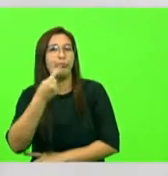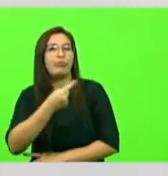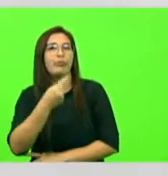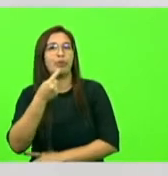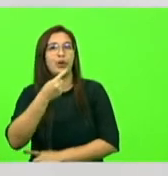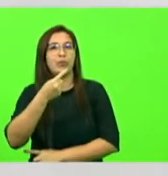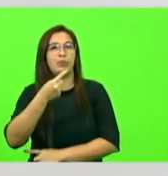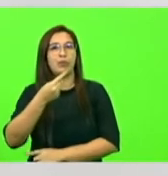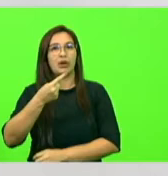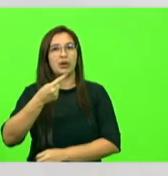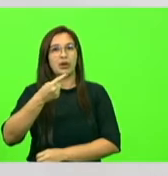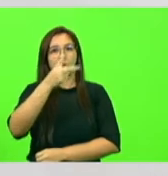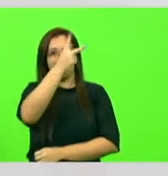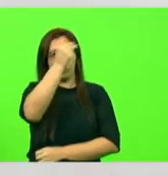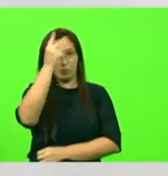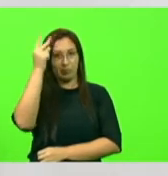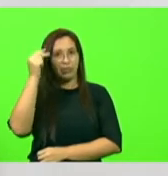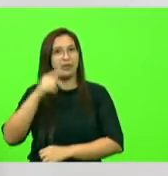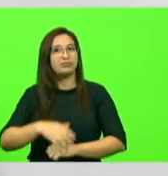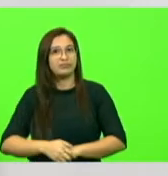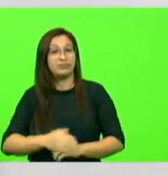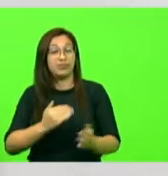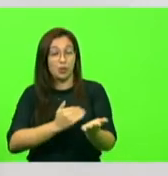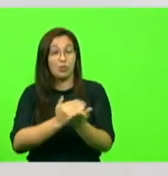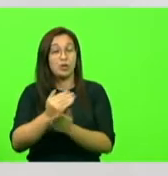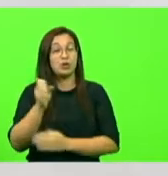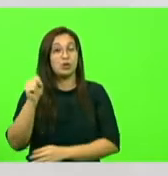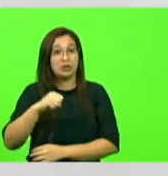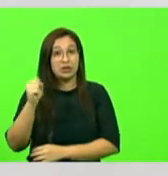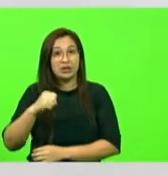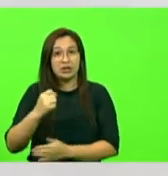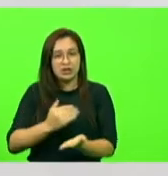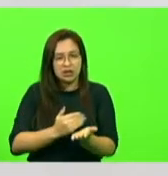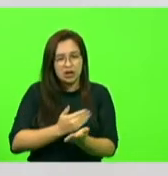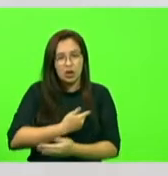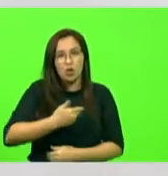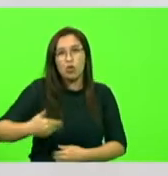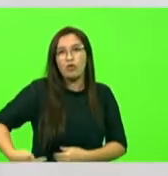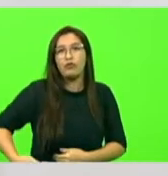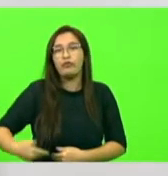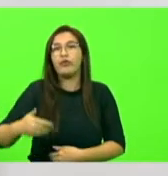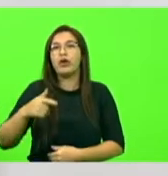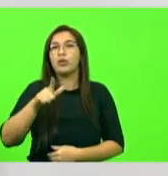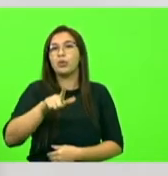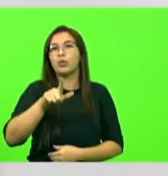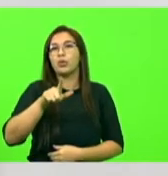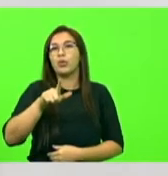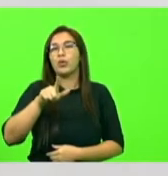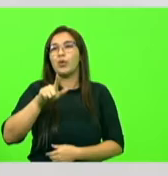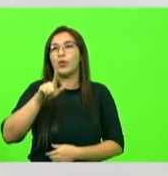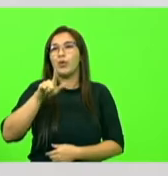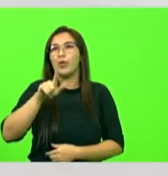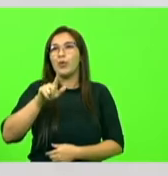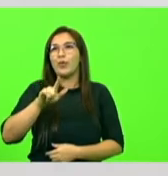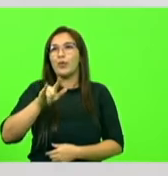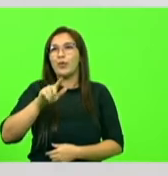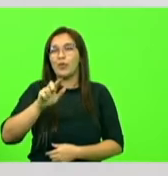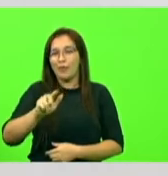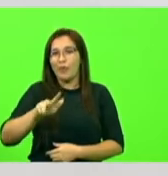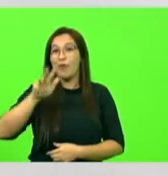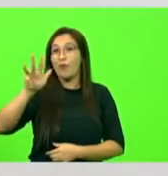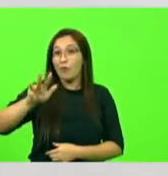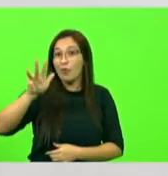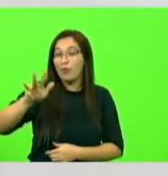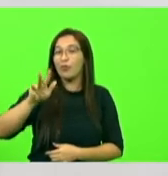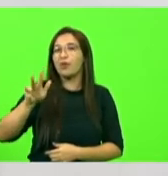2001, 2004. Começou sim no governo do presidente Lula, começou sim, deu continuidade sim